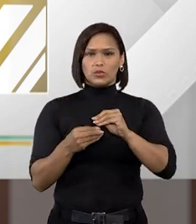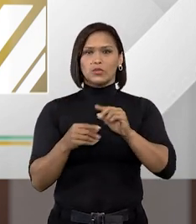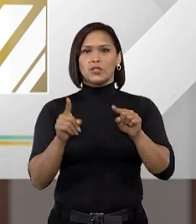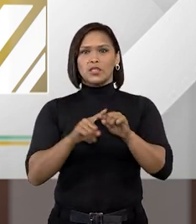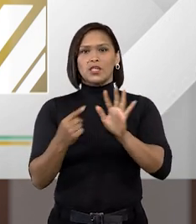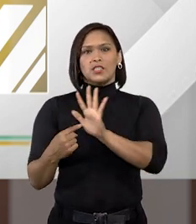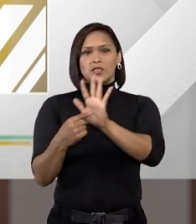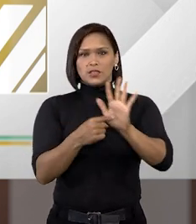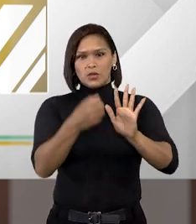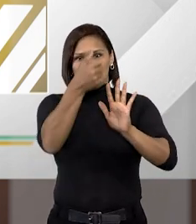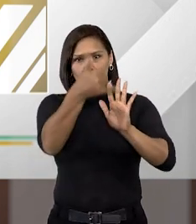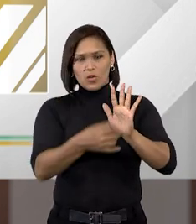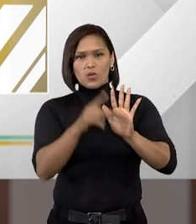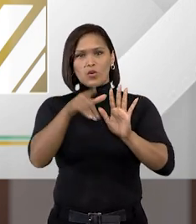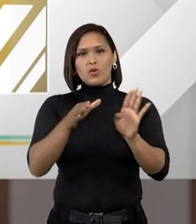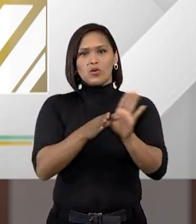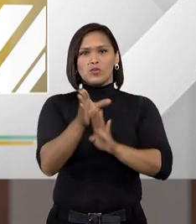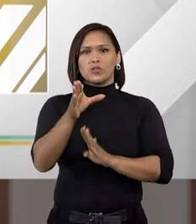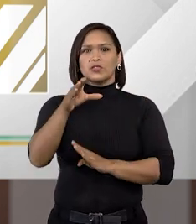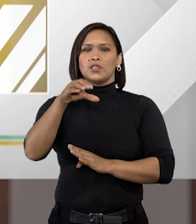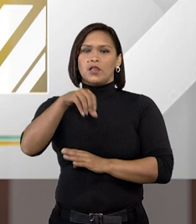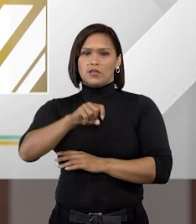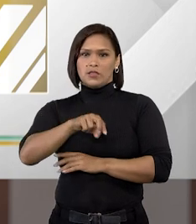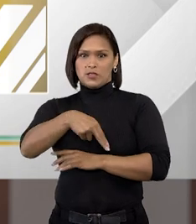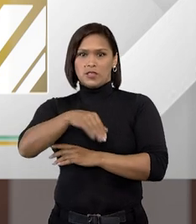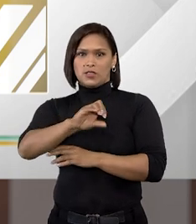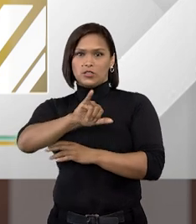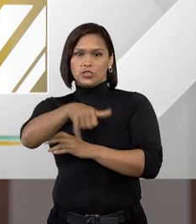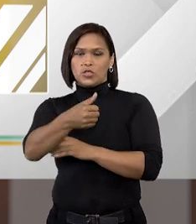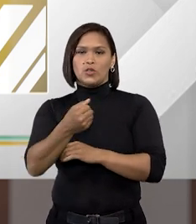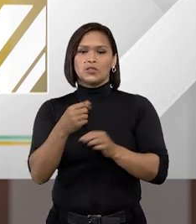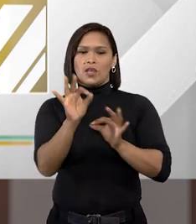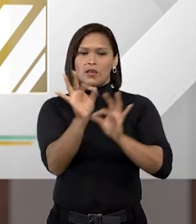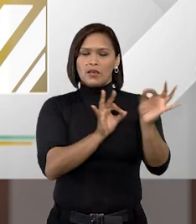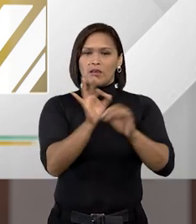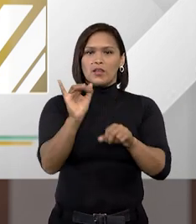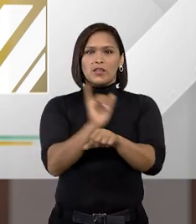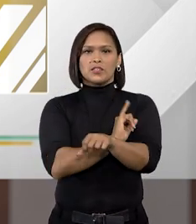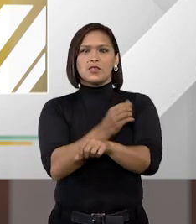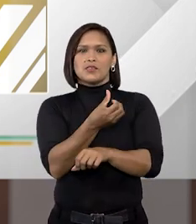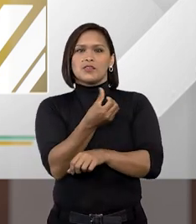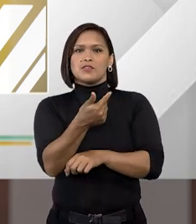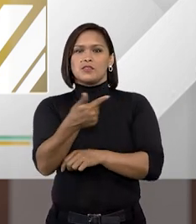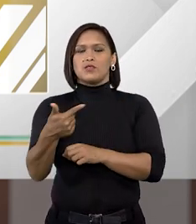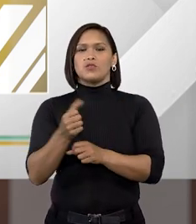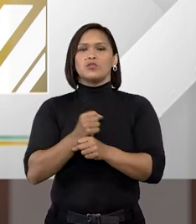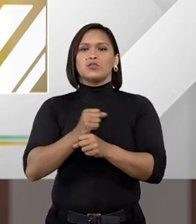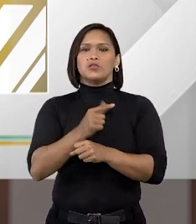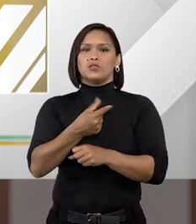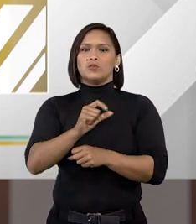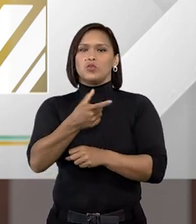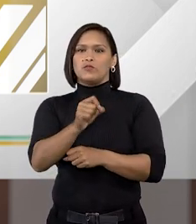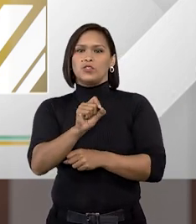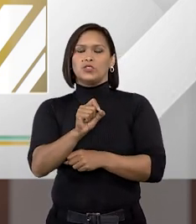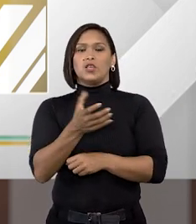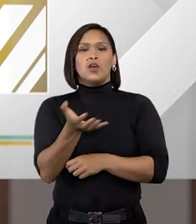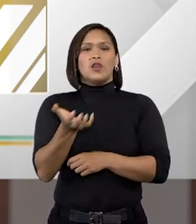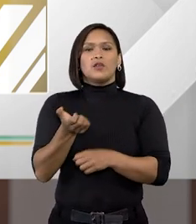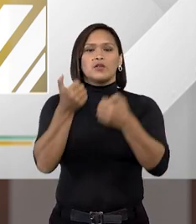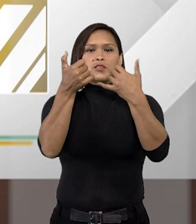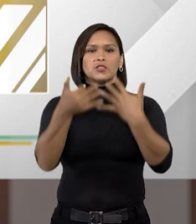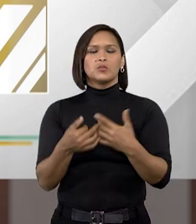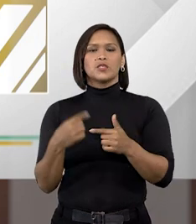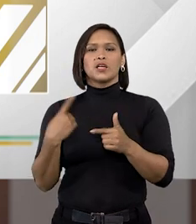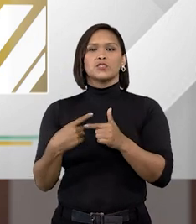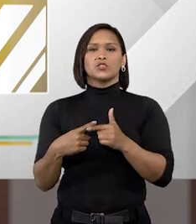diante disso o Conselho Nacional de Justiça elaborou a recomendação número 62 de 2020 e eu queria que você